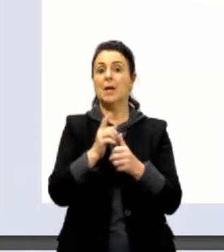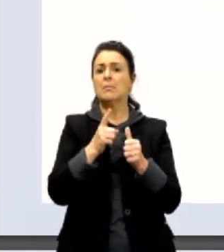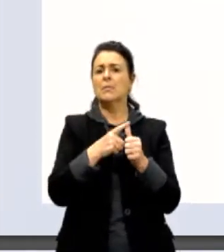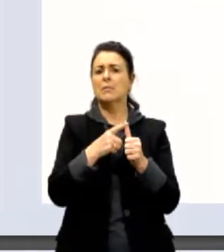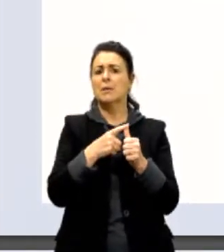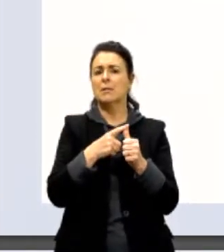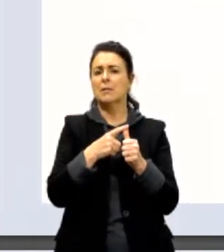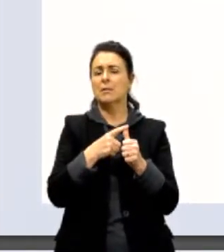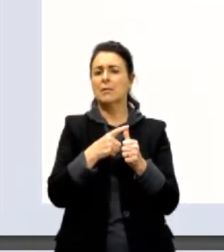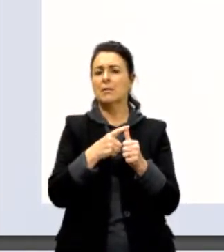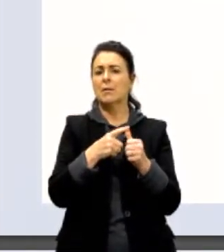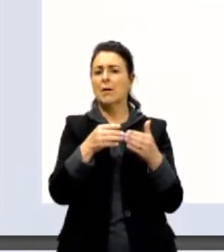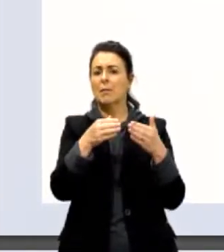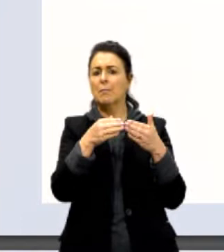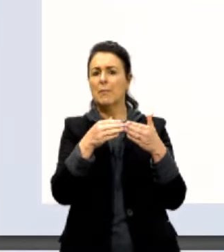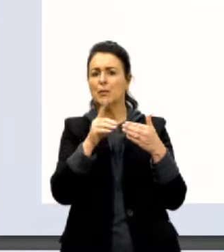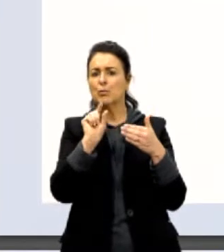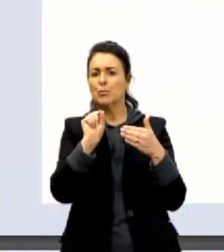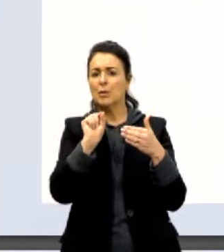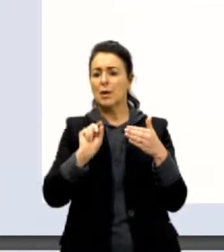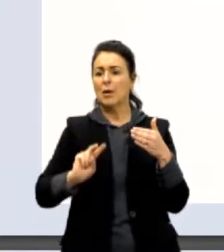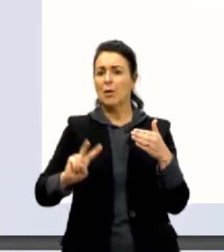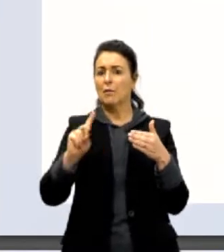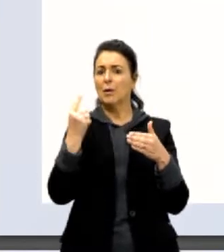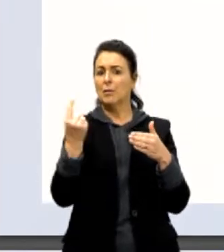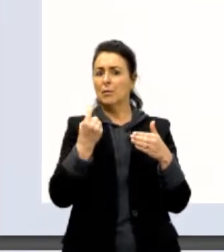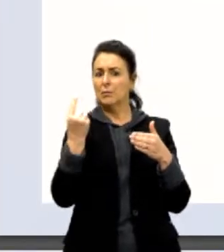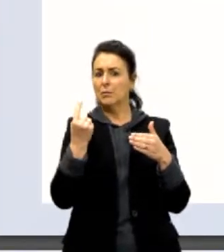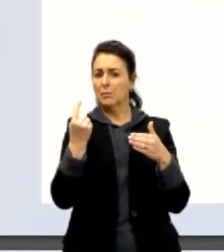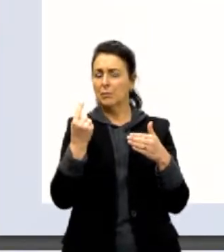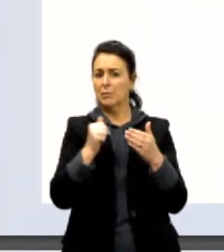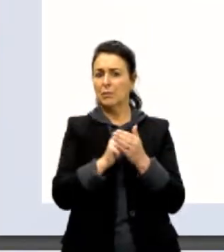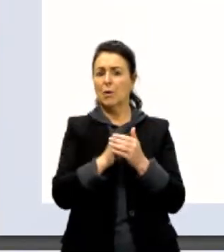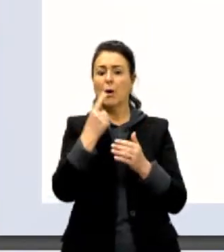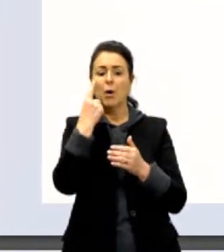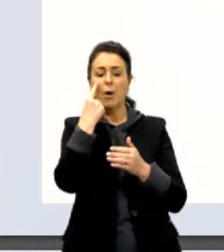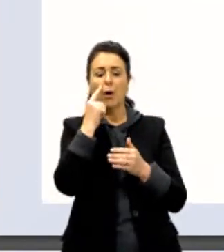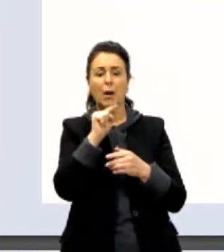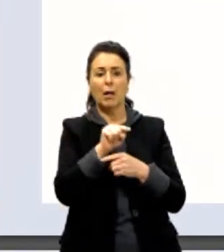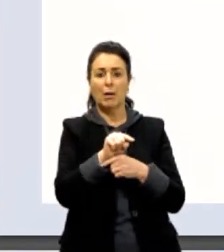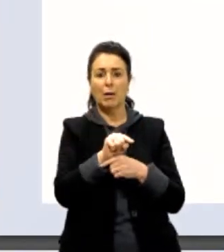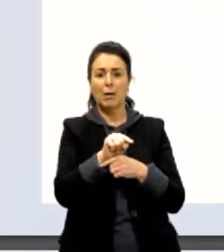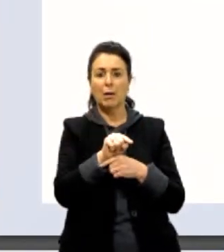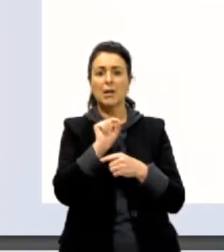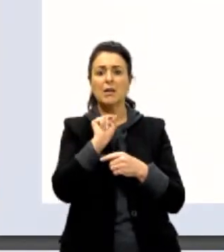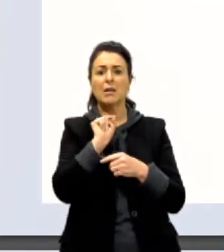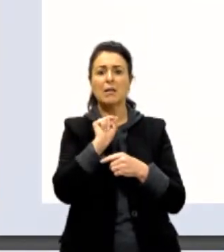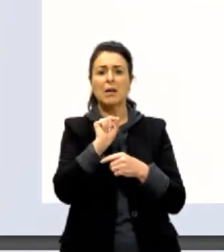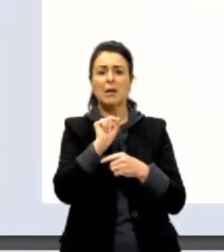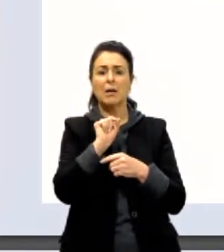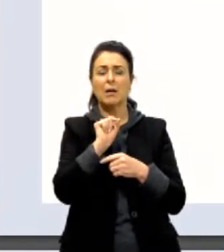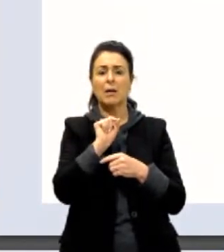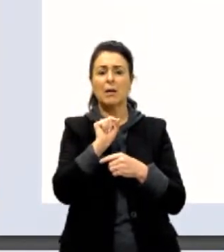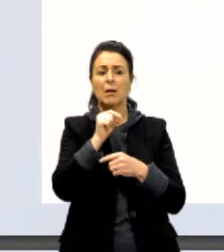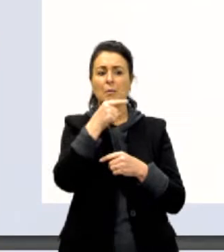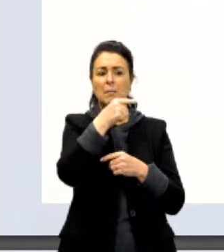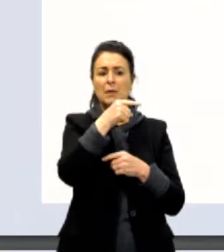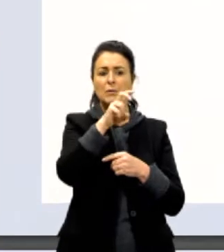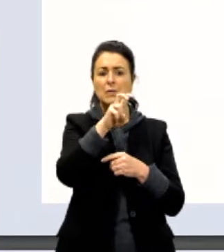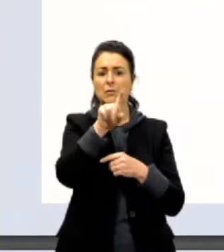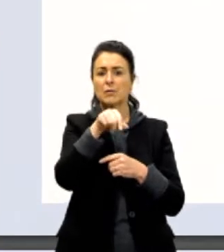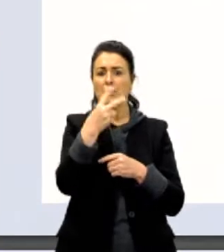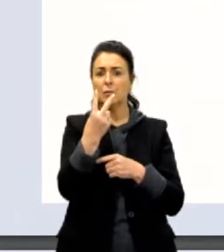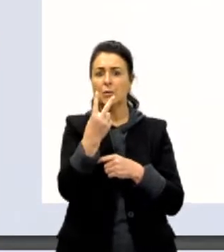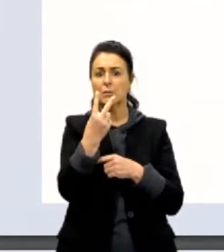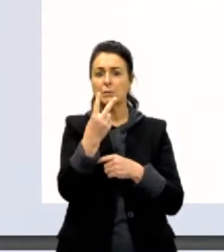condição pede para mim olhar o valor absoluto da mantiça. Olha ali. Quem é o valor absoluto de menos 5,2?